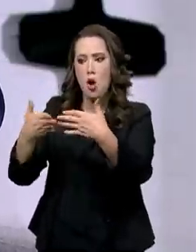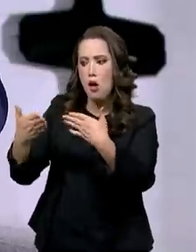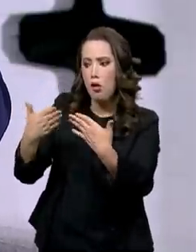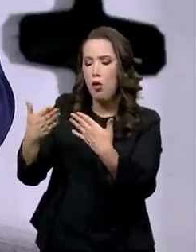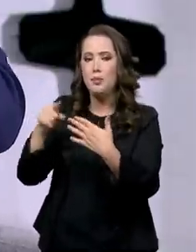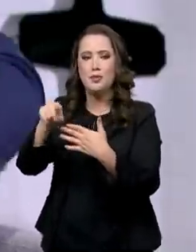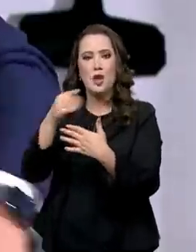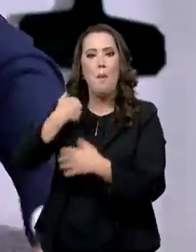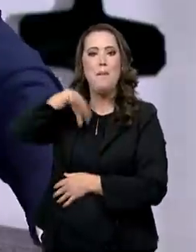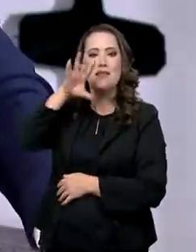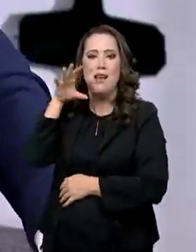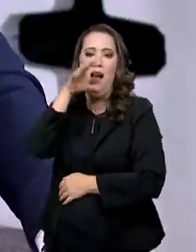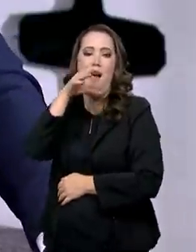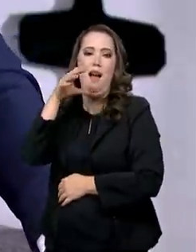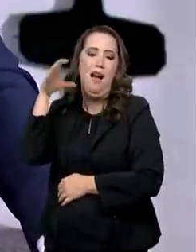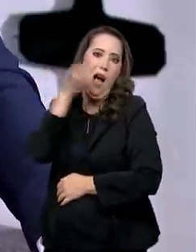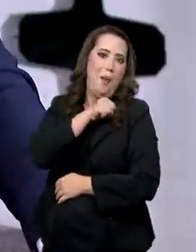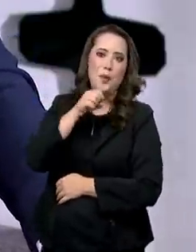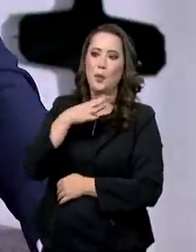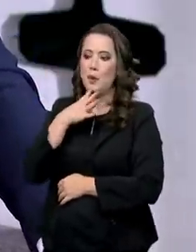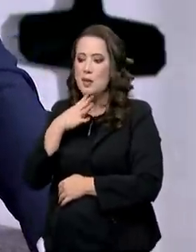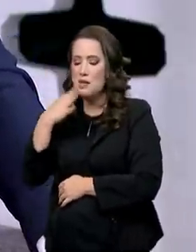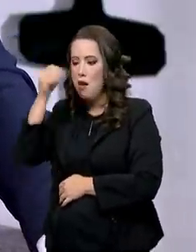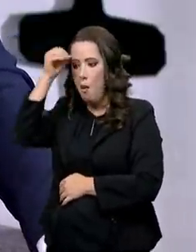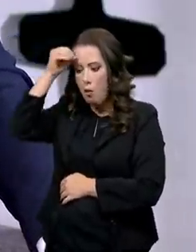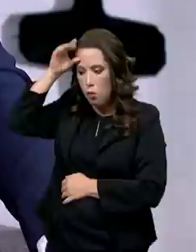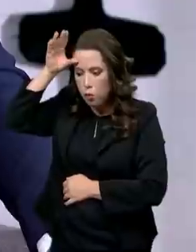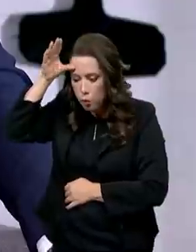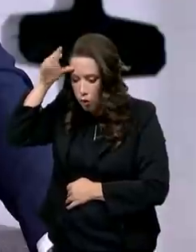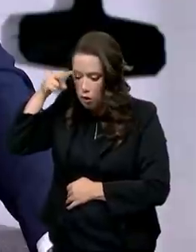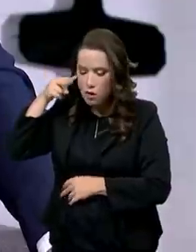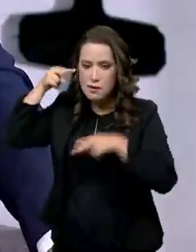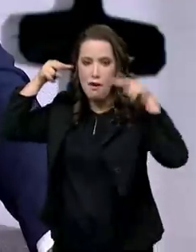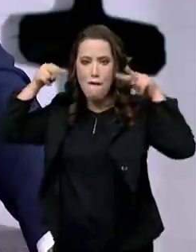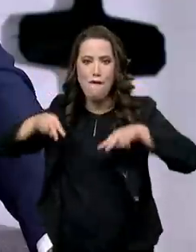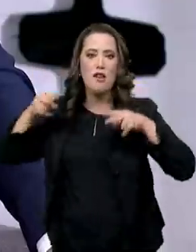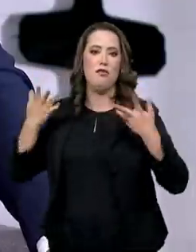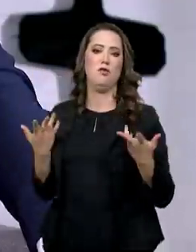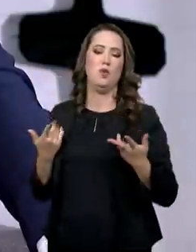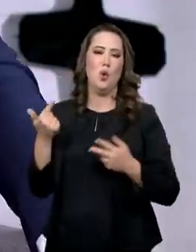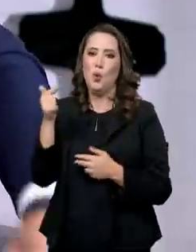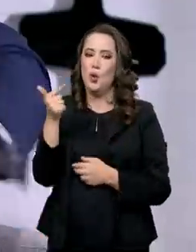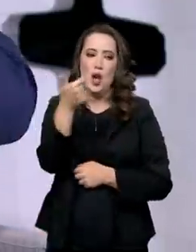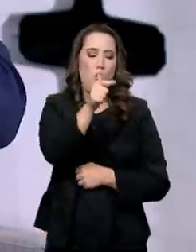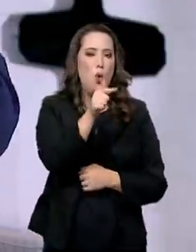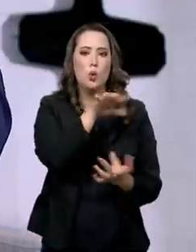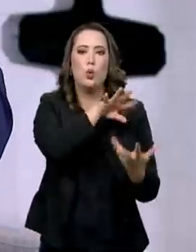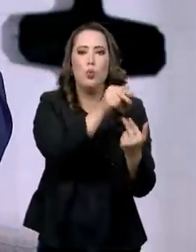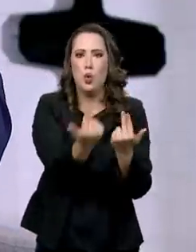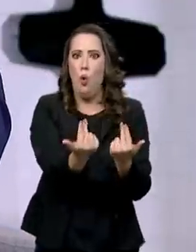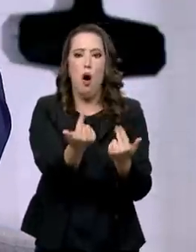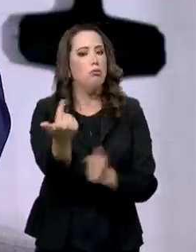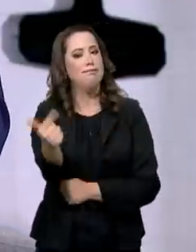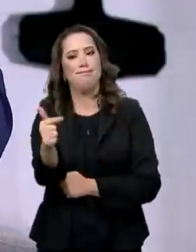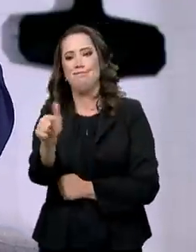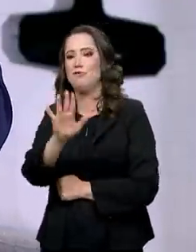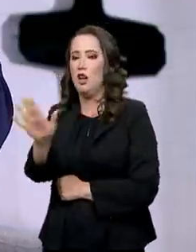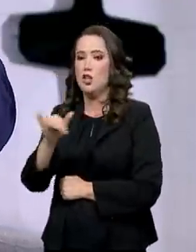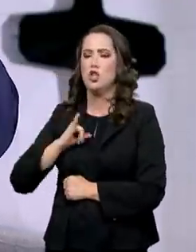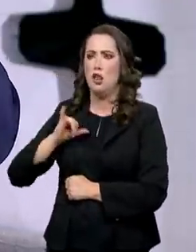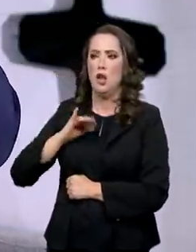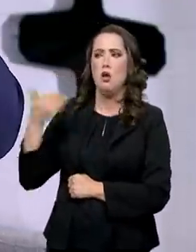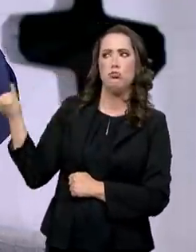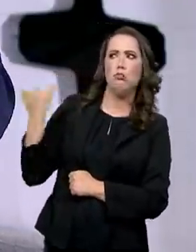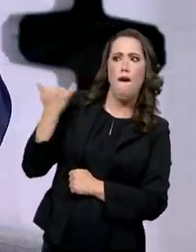humano sobre essa área, e não existe uma outra instalação como essa no planeta. Ou seja, já tem recebido ligações de outros laboratórios,